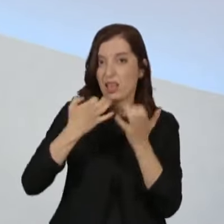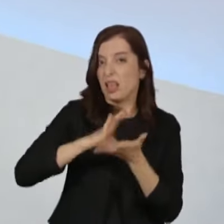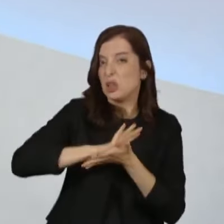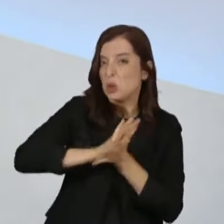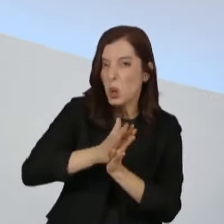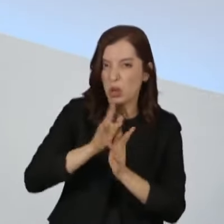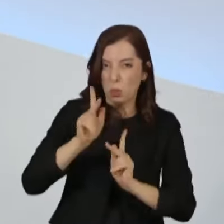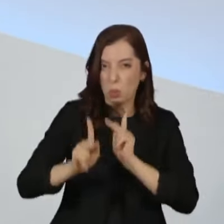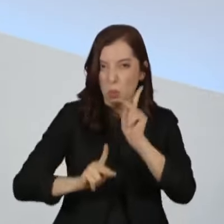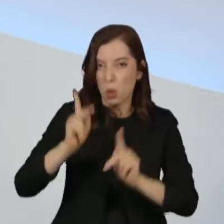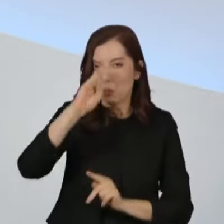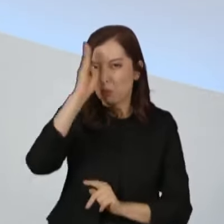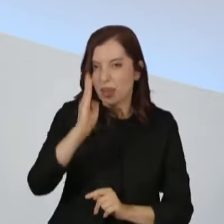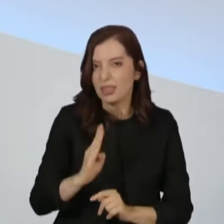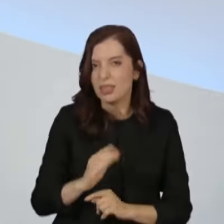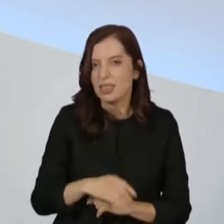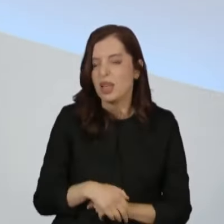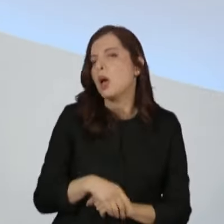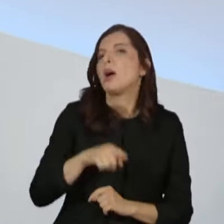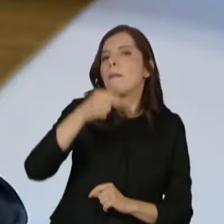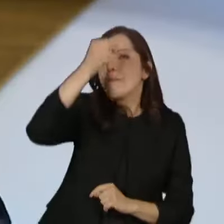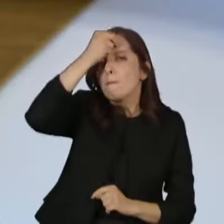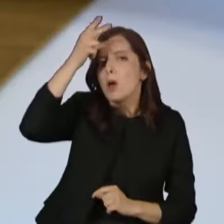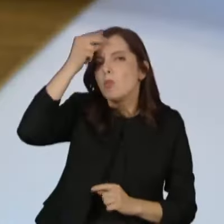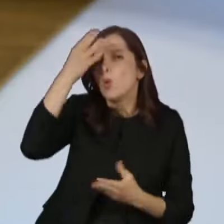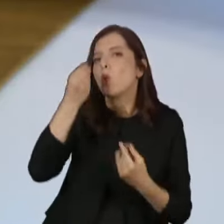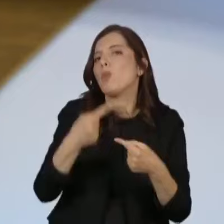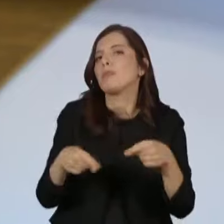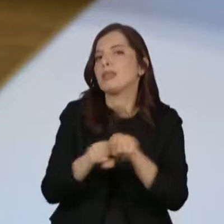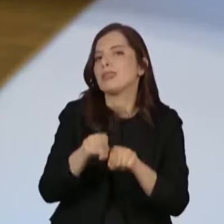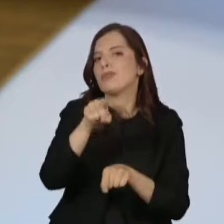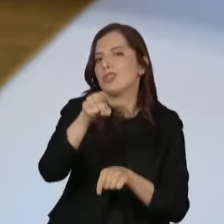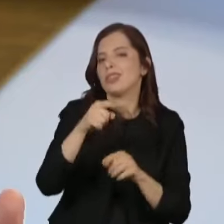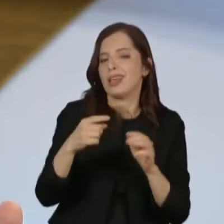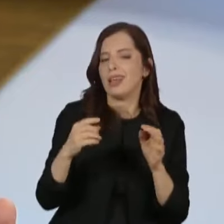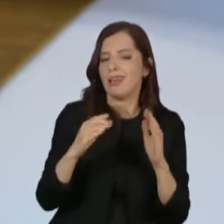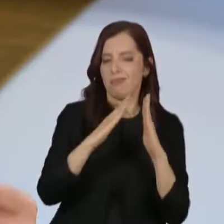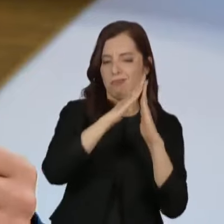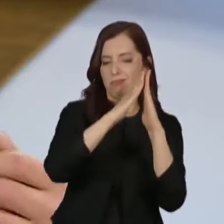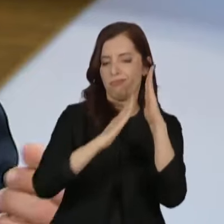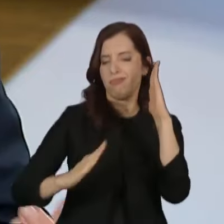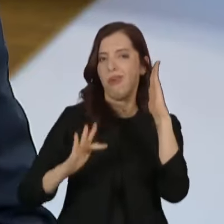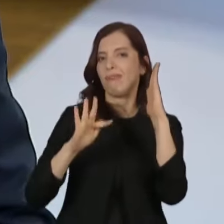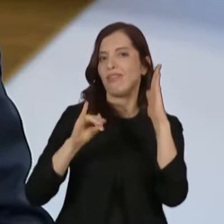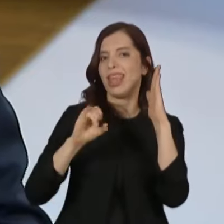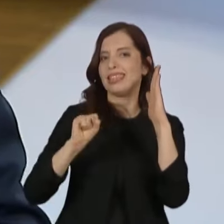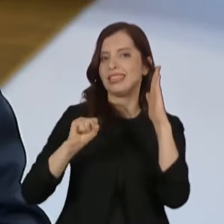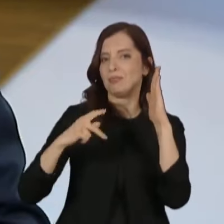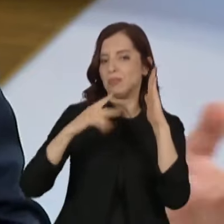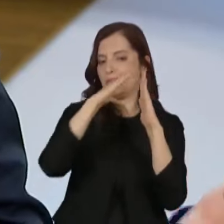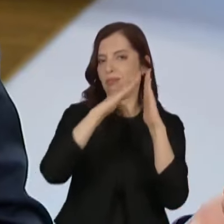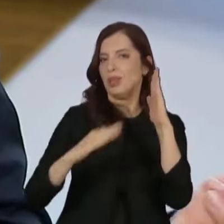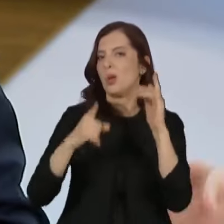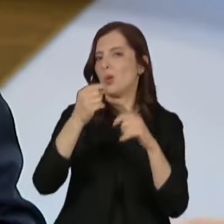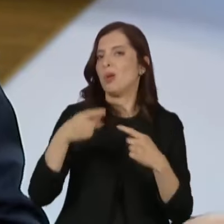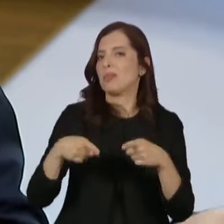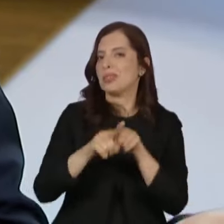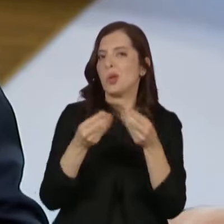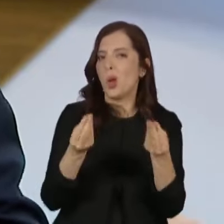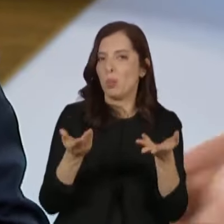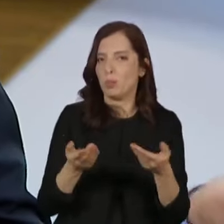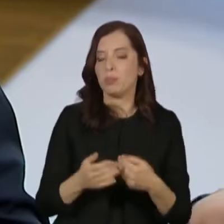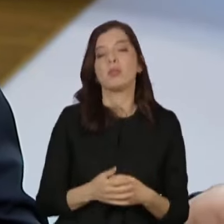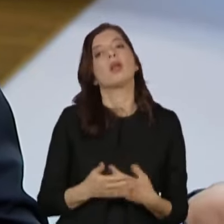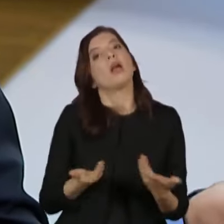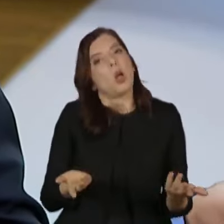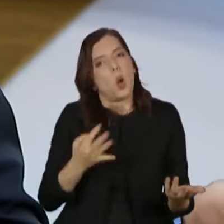trabalhar com a Federação das Indústrias de São Paulo? Vou trabalhar como prefeito com o diálogo necessário. Aliás, estive na Fiesp esse